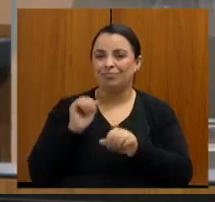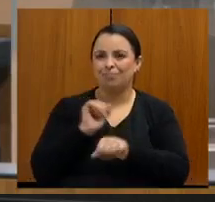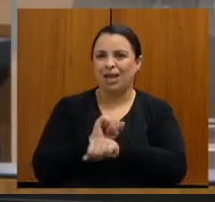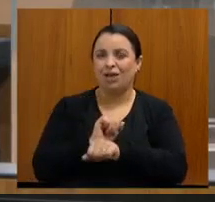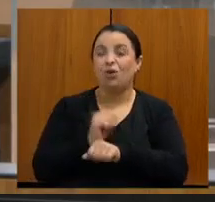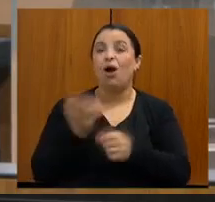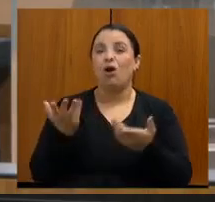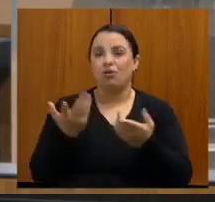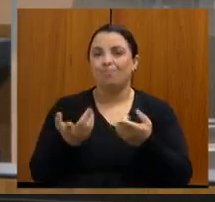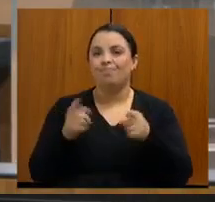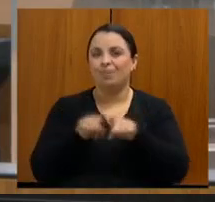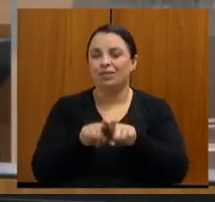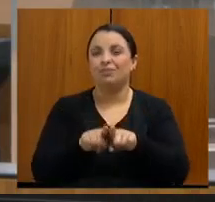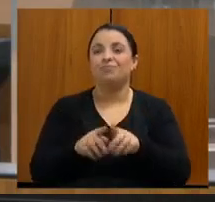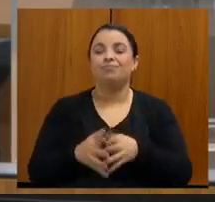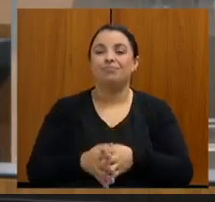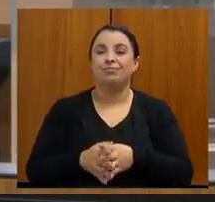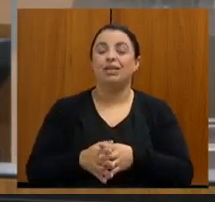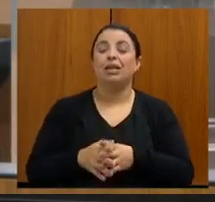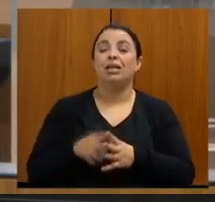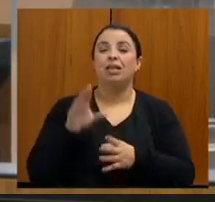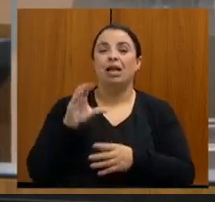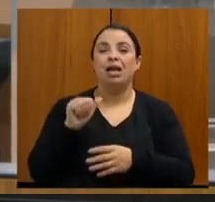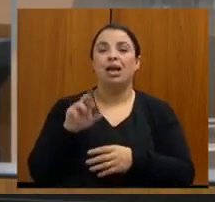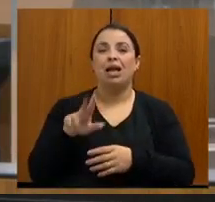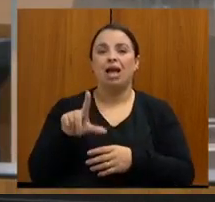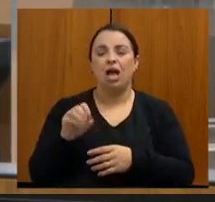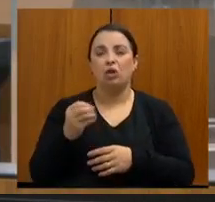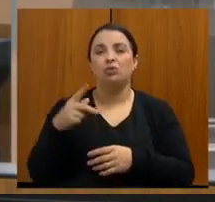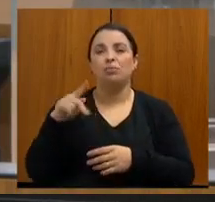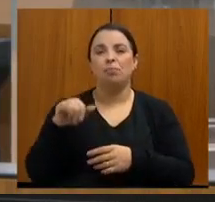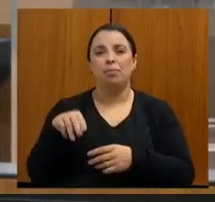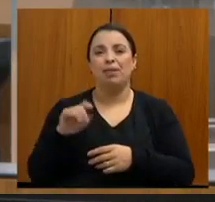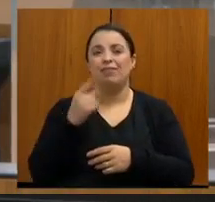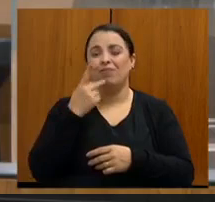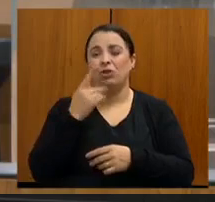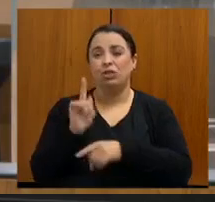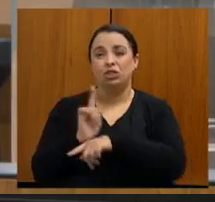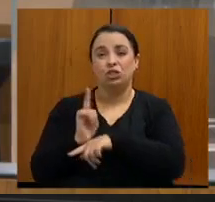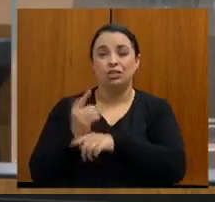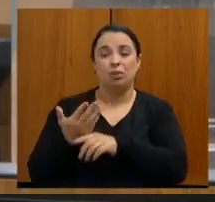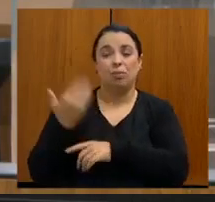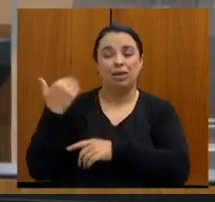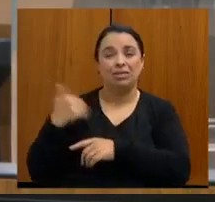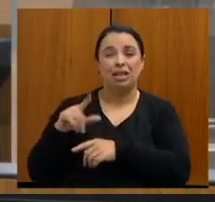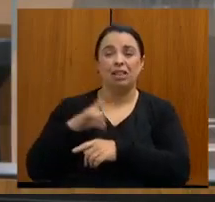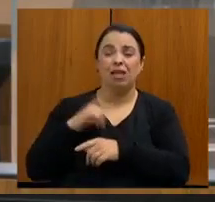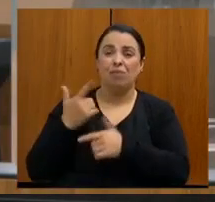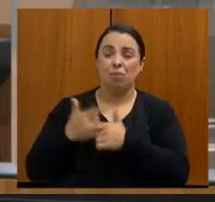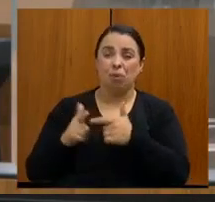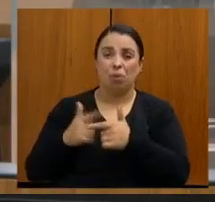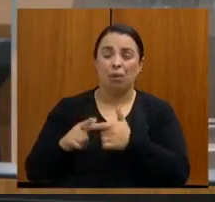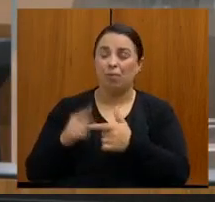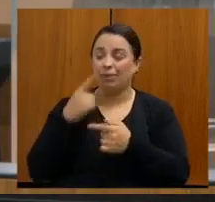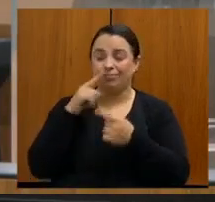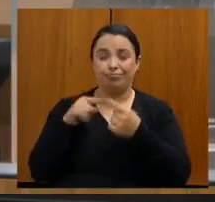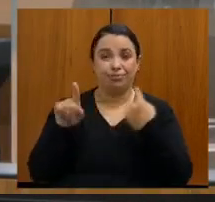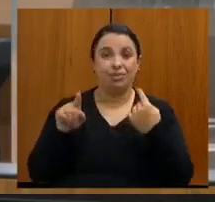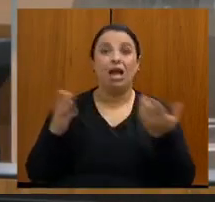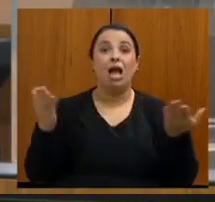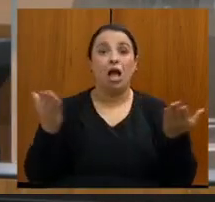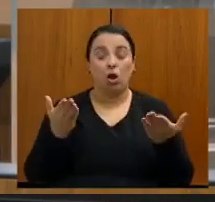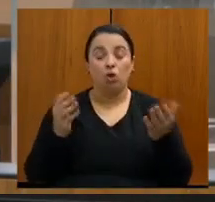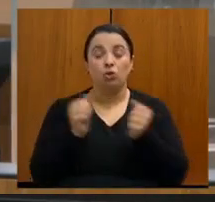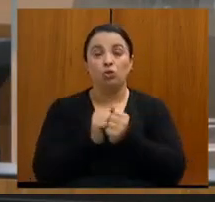deputado Carlos Pimenta sobre as gestões anteriores, que nós tivemos muito problema, e com o doutor Fábio, a gente tem